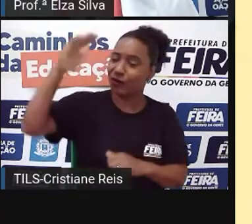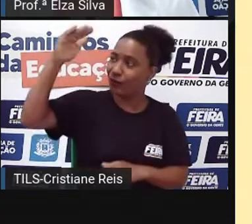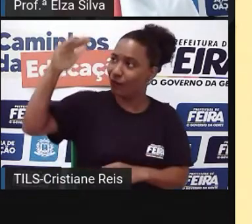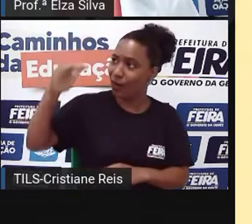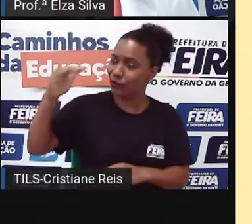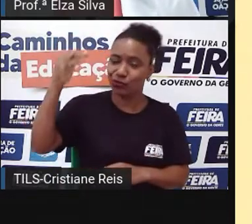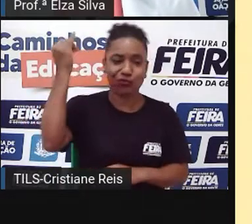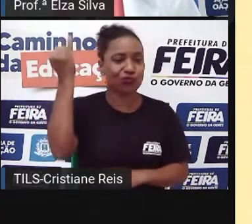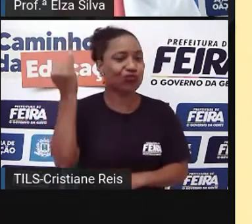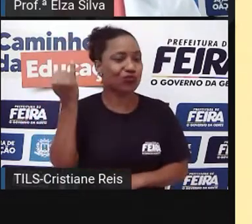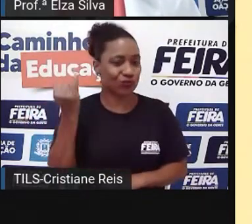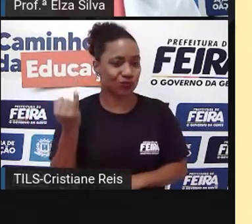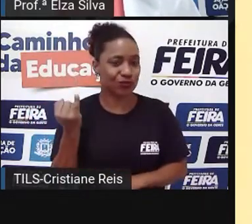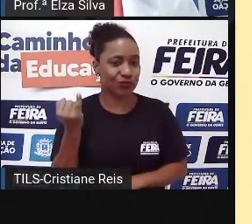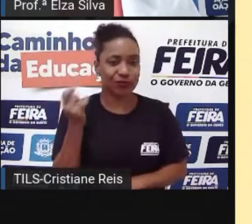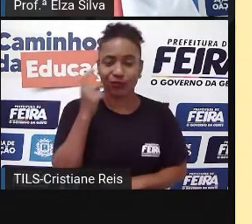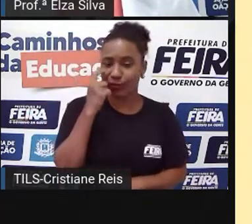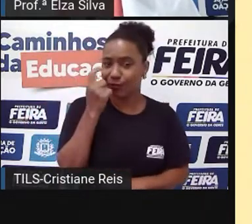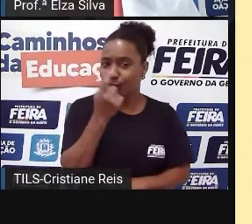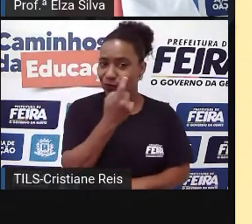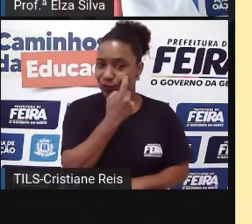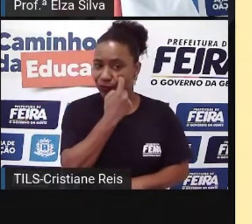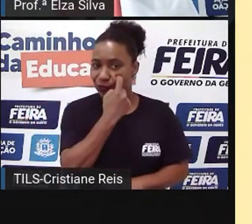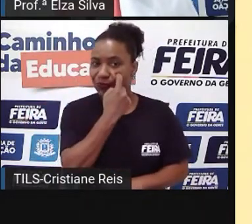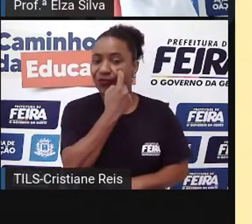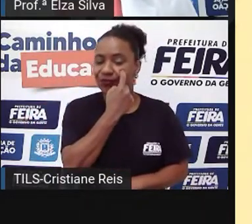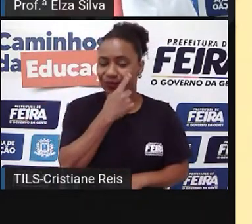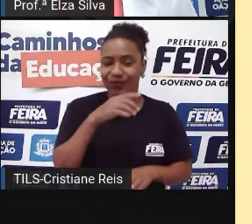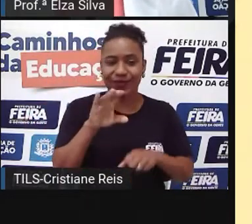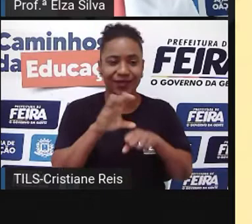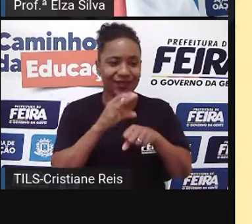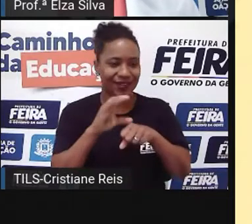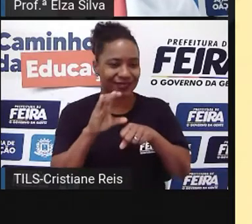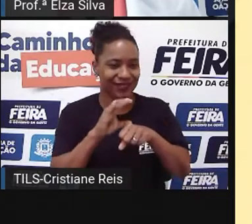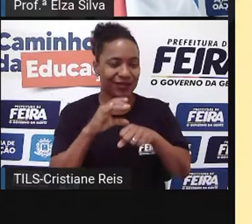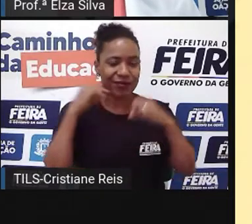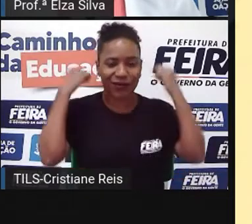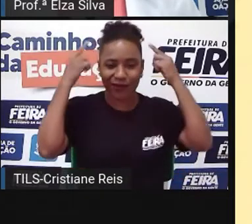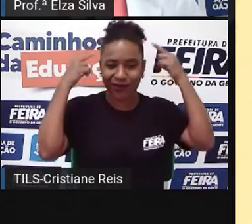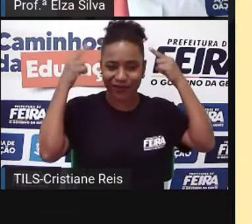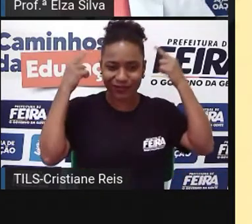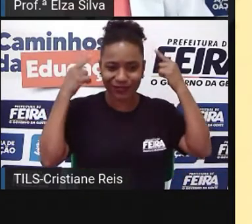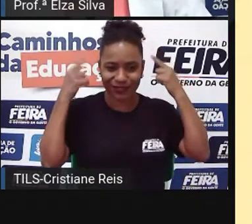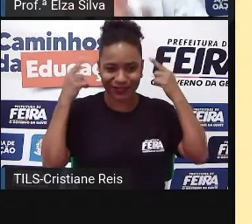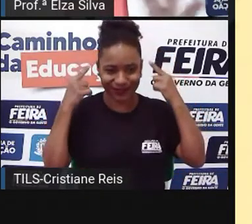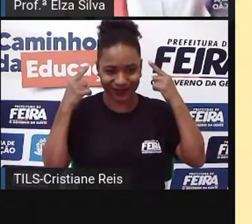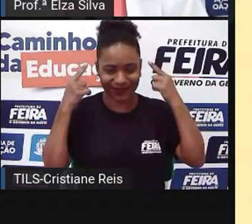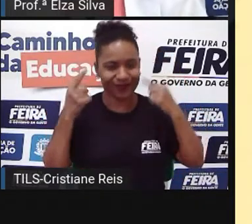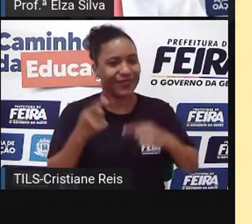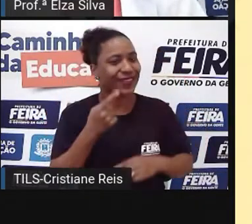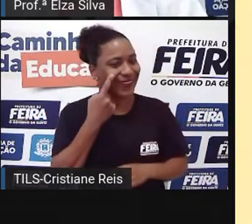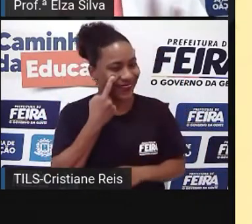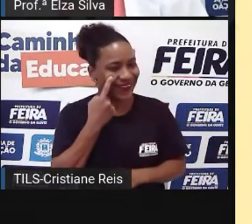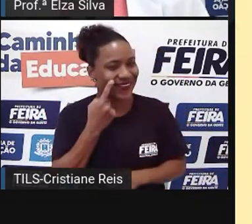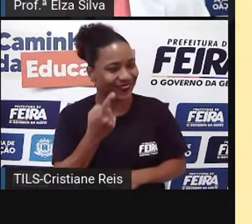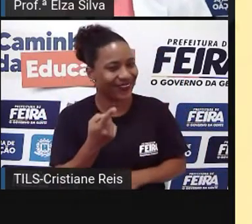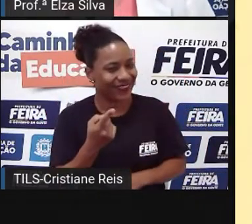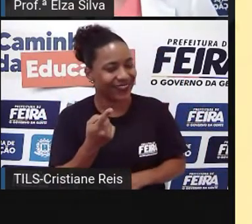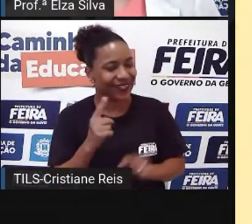magro E tenho olhos castanhos E cabelo cacheado Então aqui foi uma breve